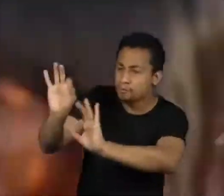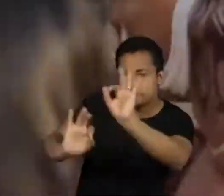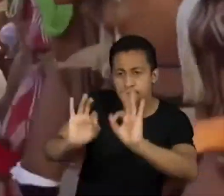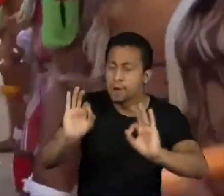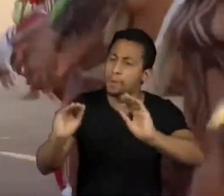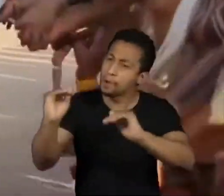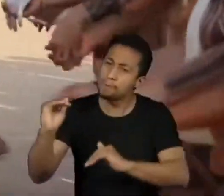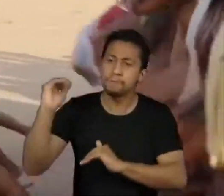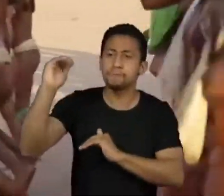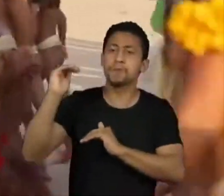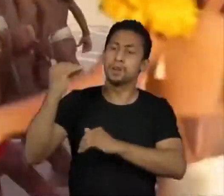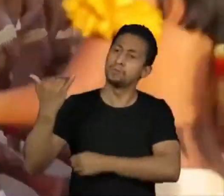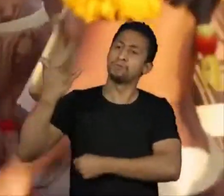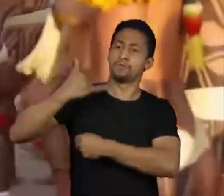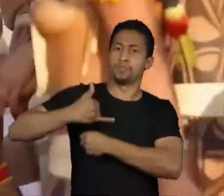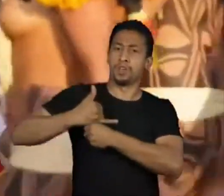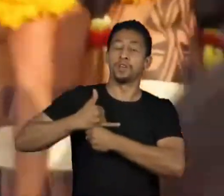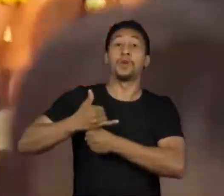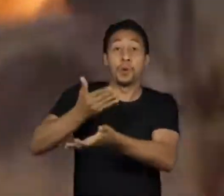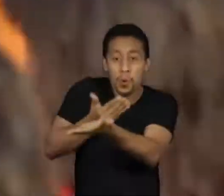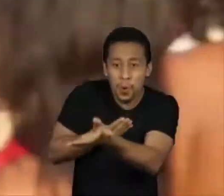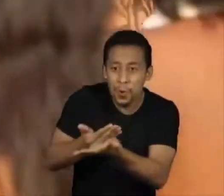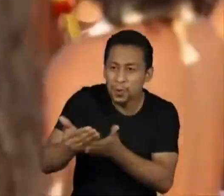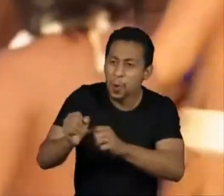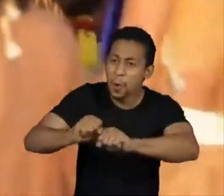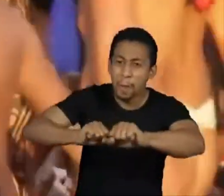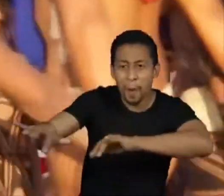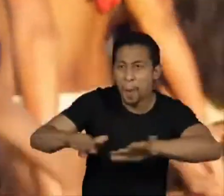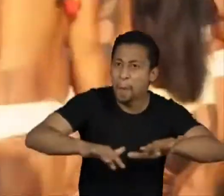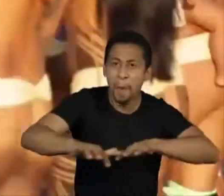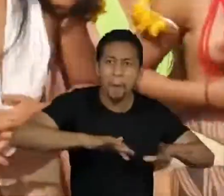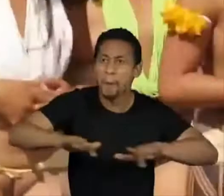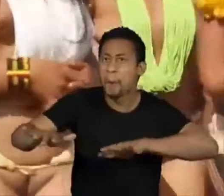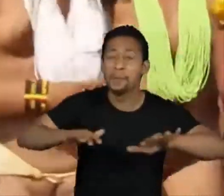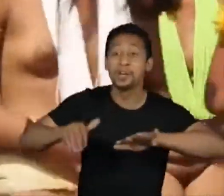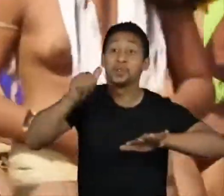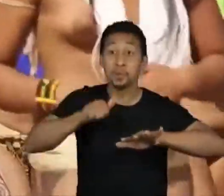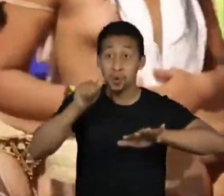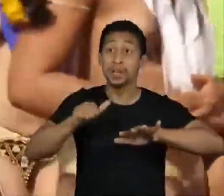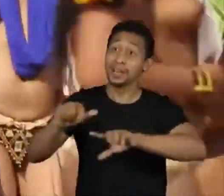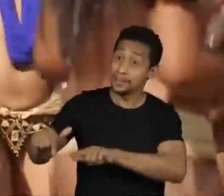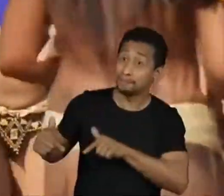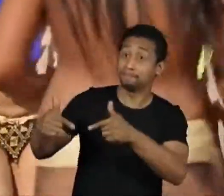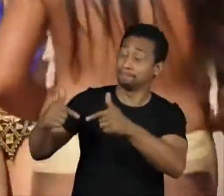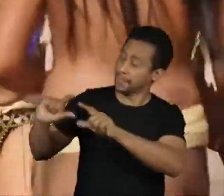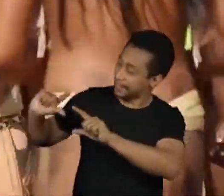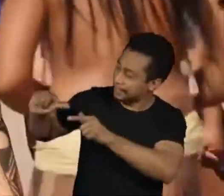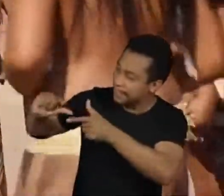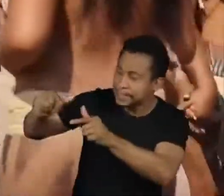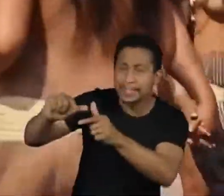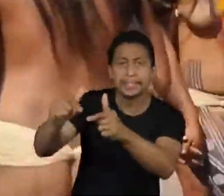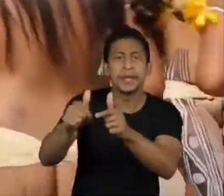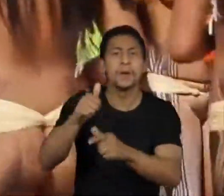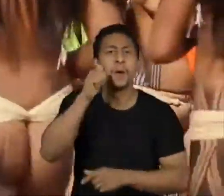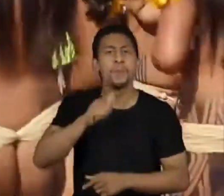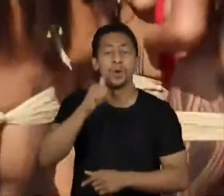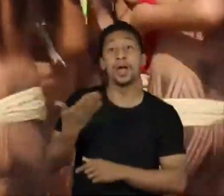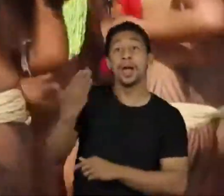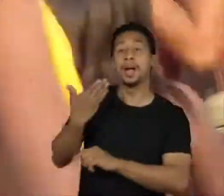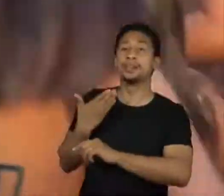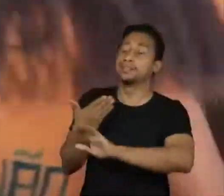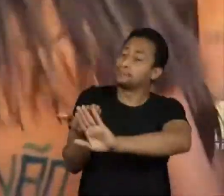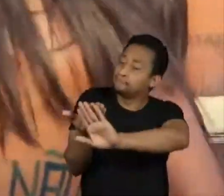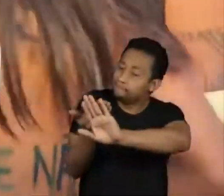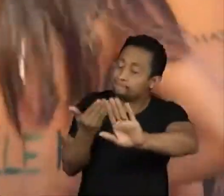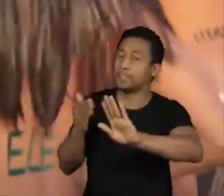contexto, estava nascendo um movimento de mulheres. Por tradição, as mulheres ficaram muito tempo na aldeia, enquanto os homens